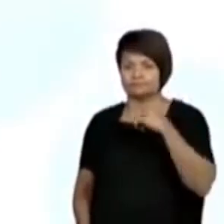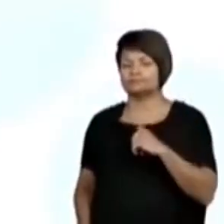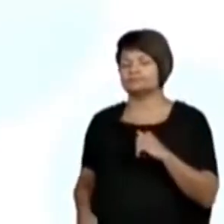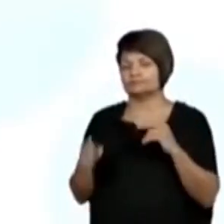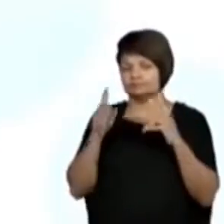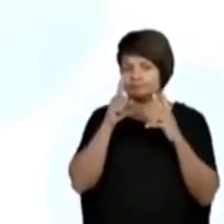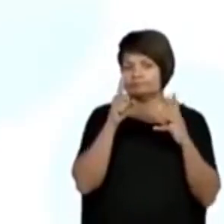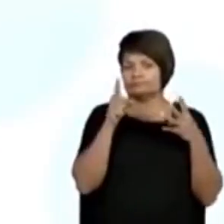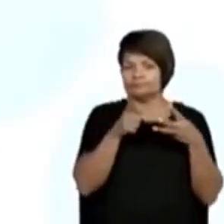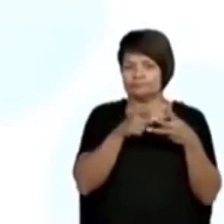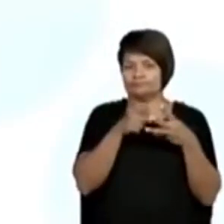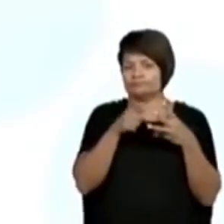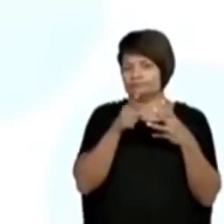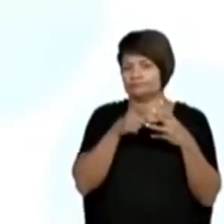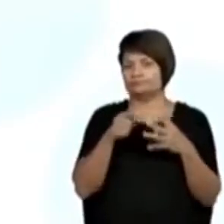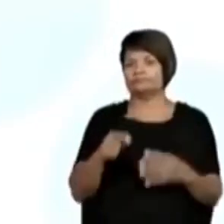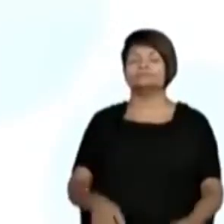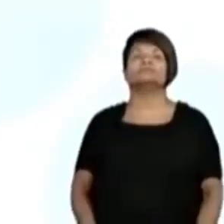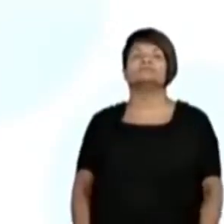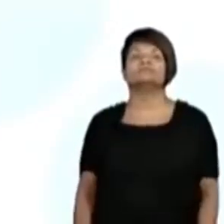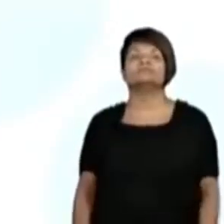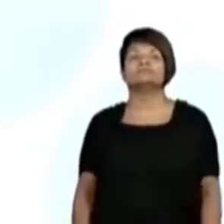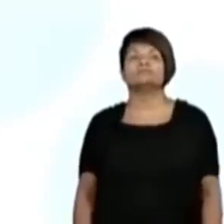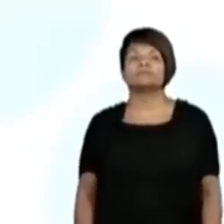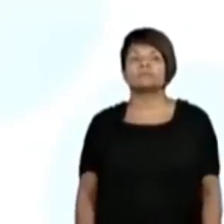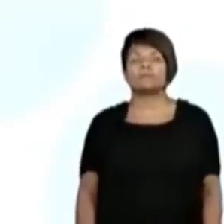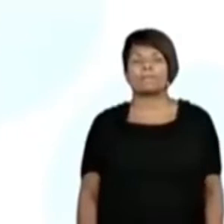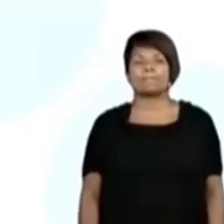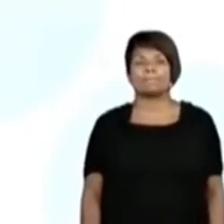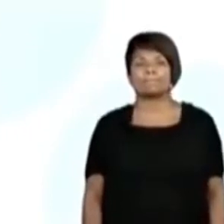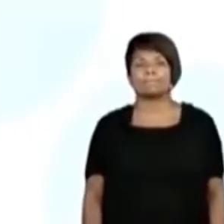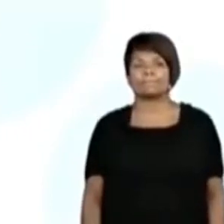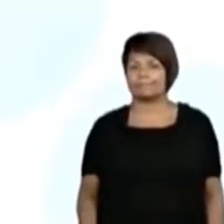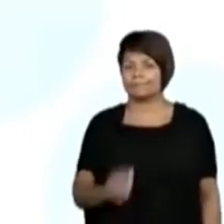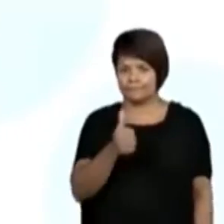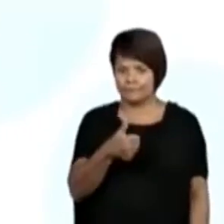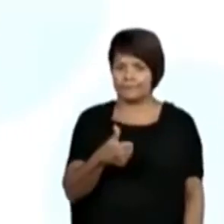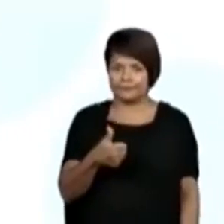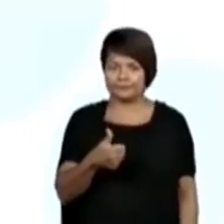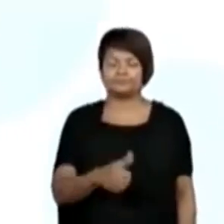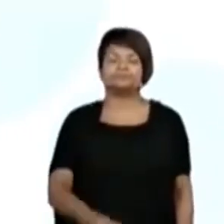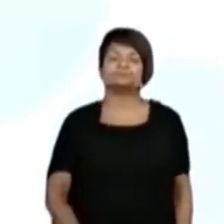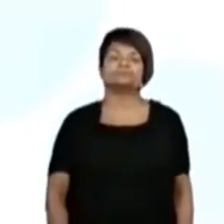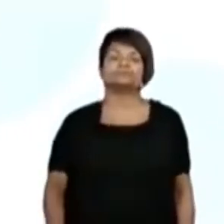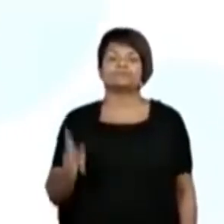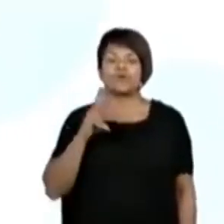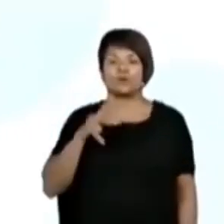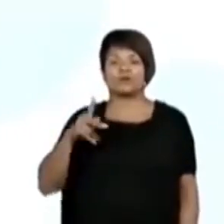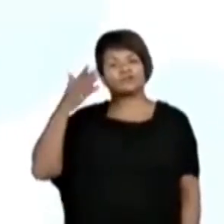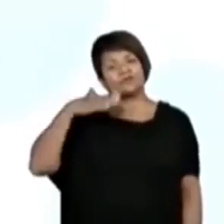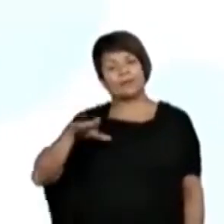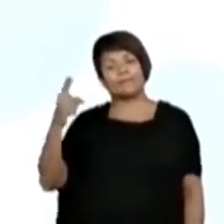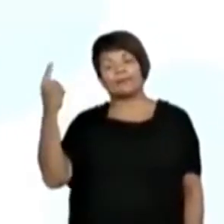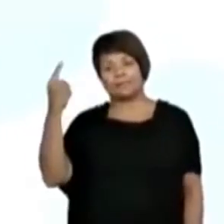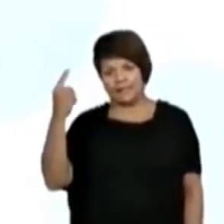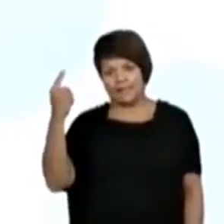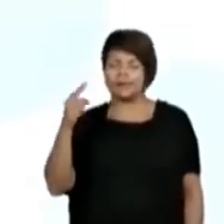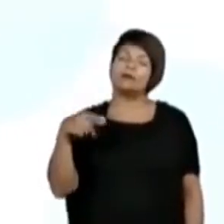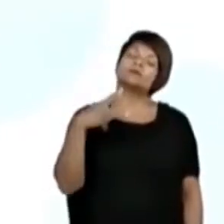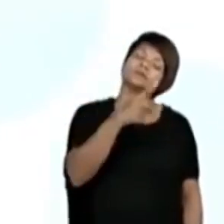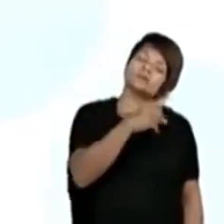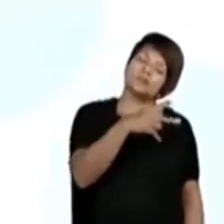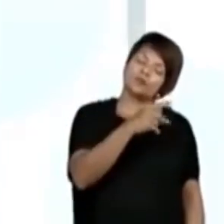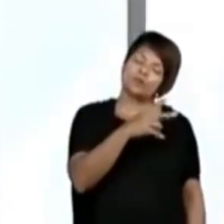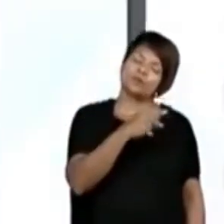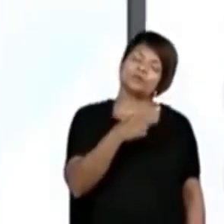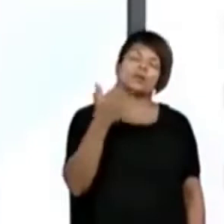ler esse aqui, o segundo, tá bom? Tudo bem, professora Fran? Tudo bem. Então, você começa, você faz a primeira leitura que